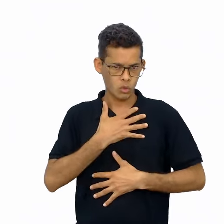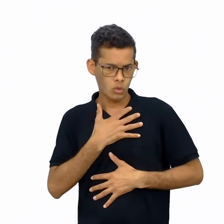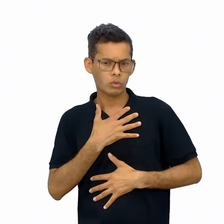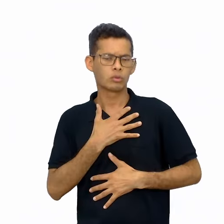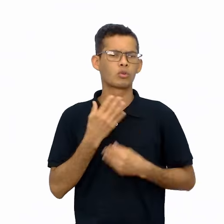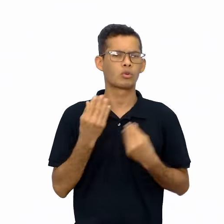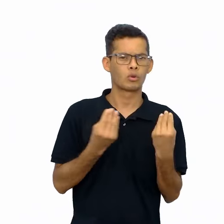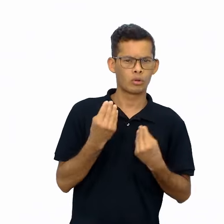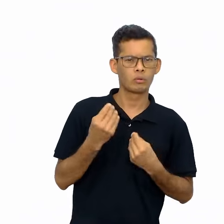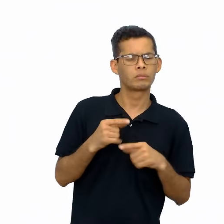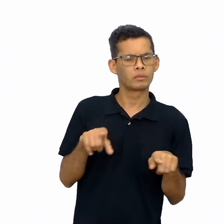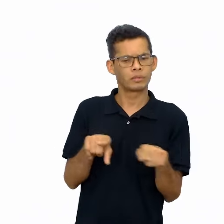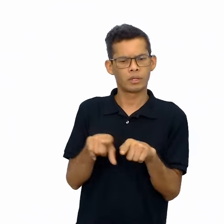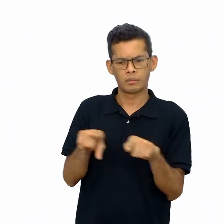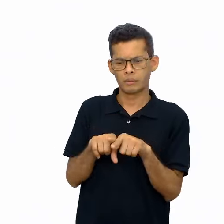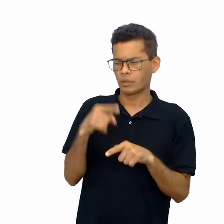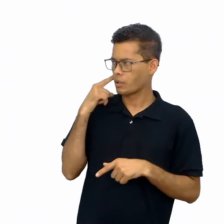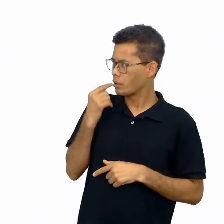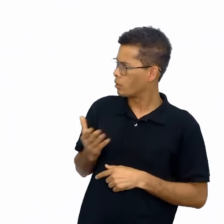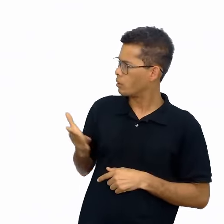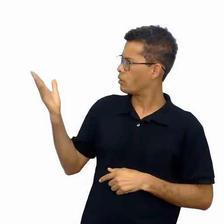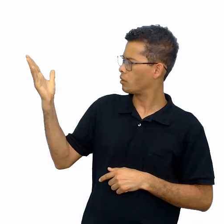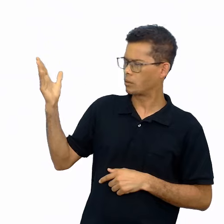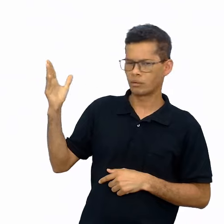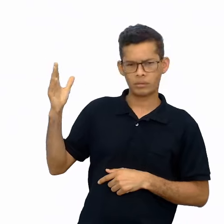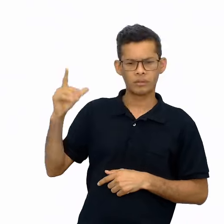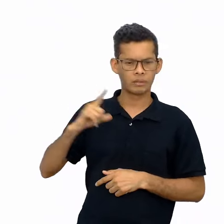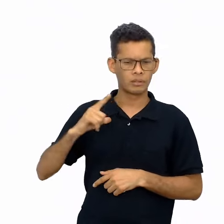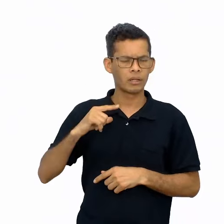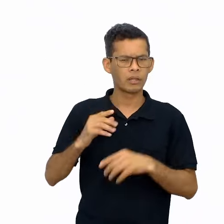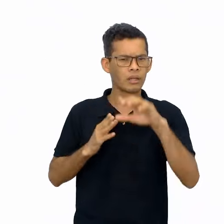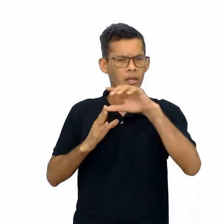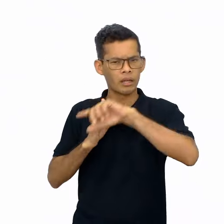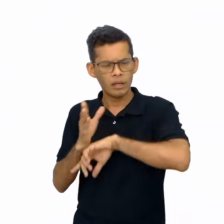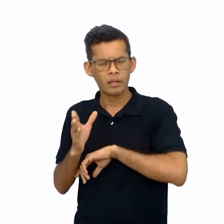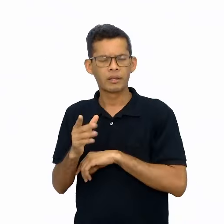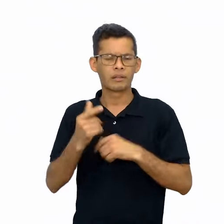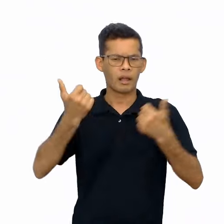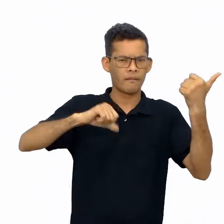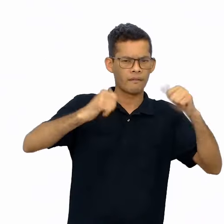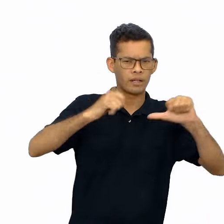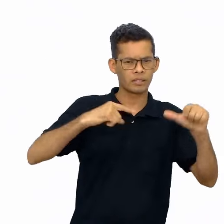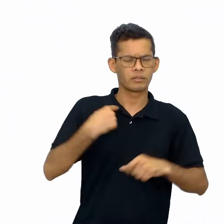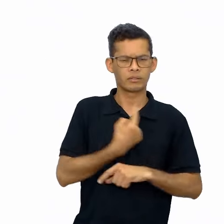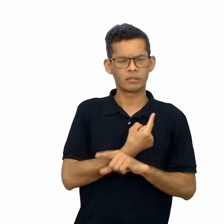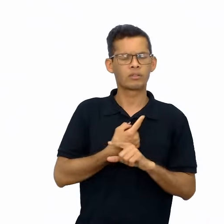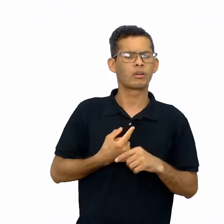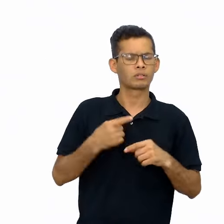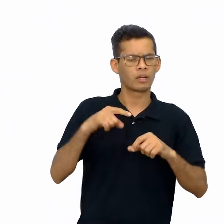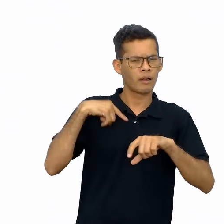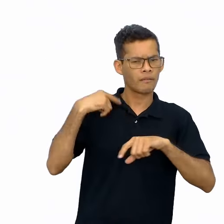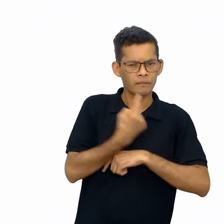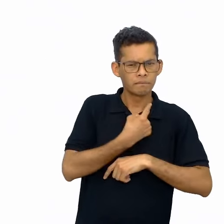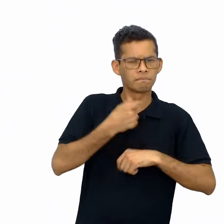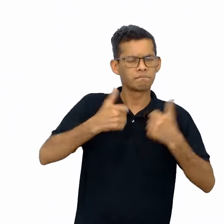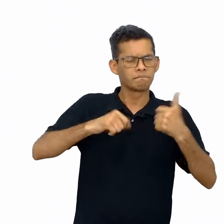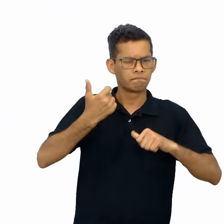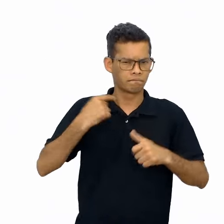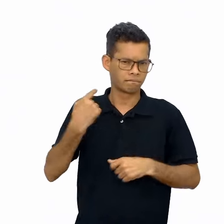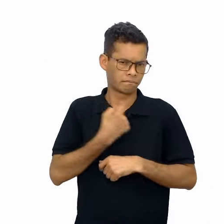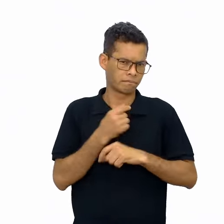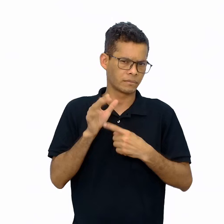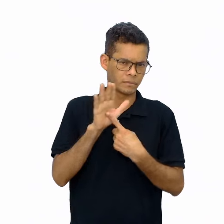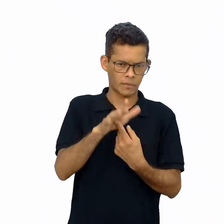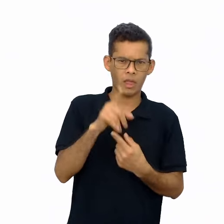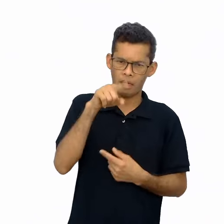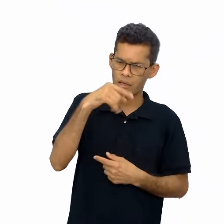E, para tal, acesse o link, o QR Code, a fim de preencher a avaliação dessa transmissão, os resultados são fundamentais para